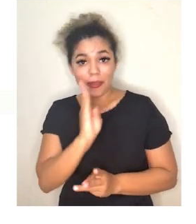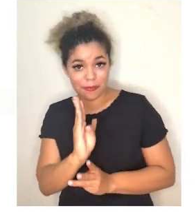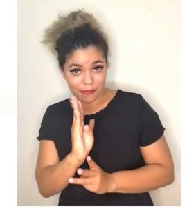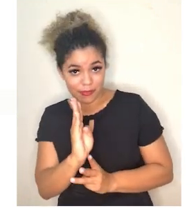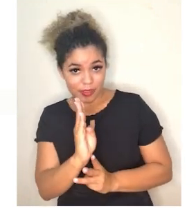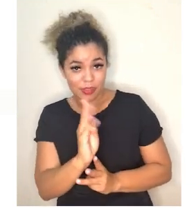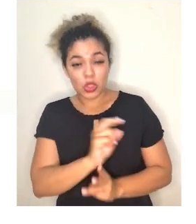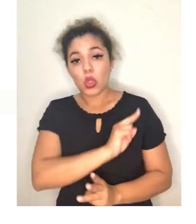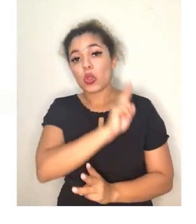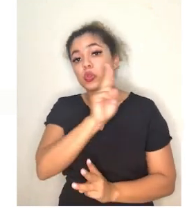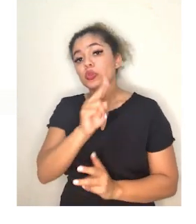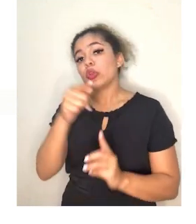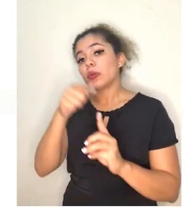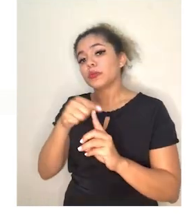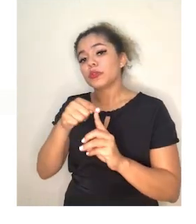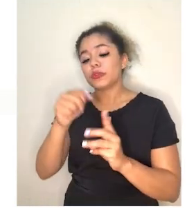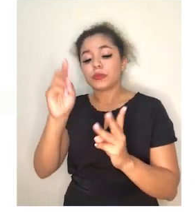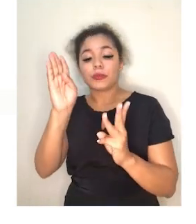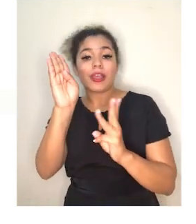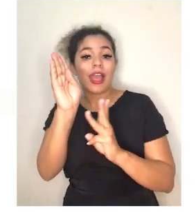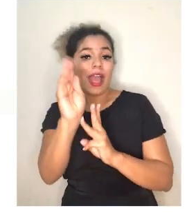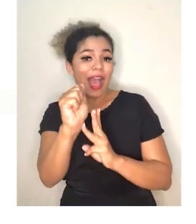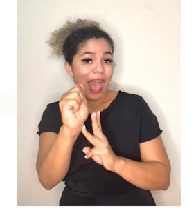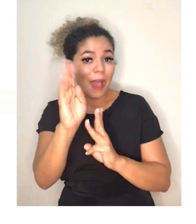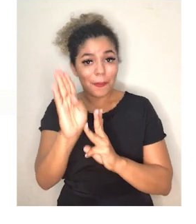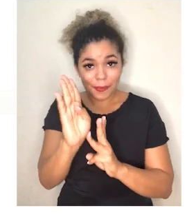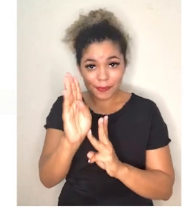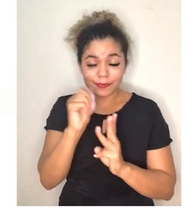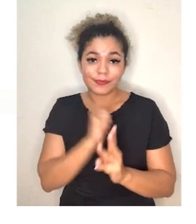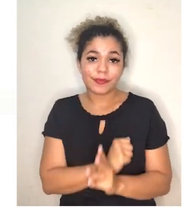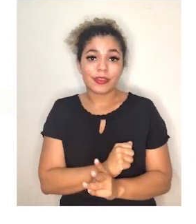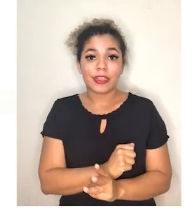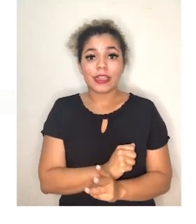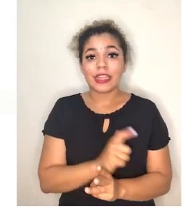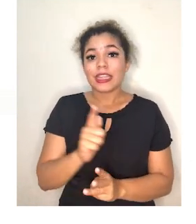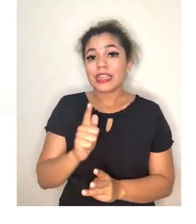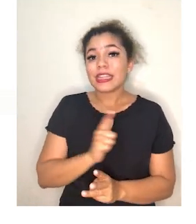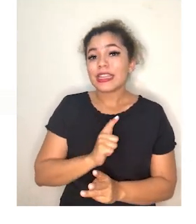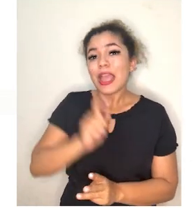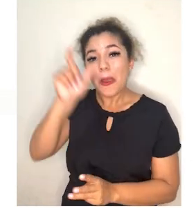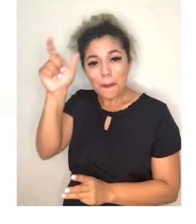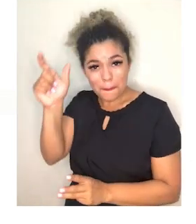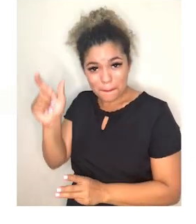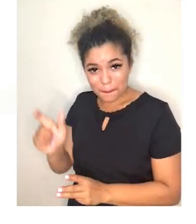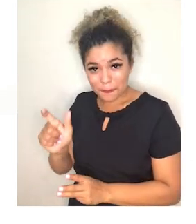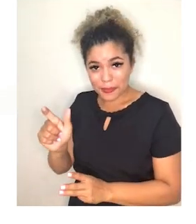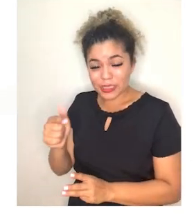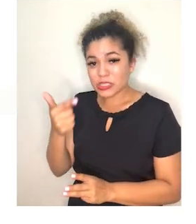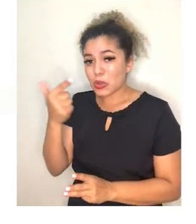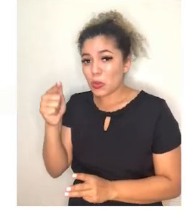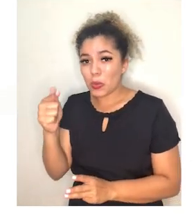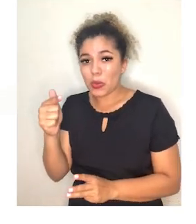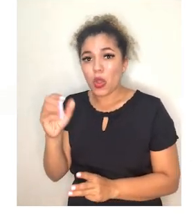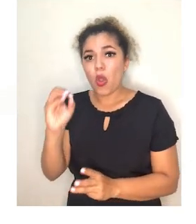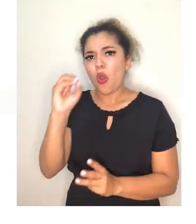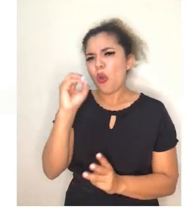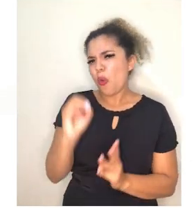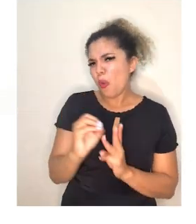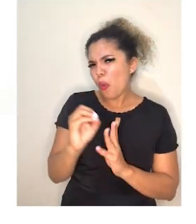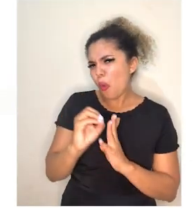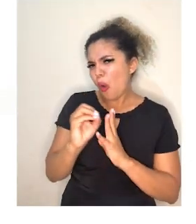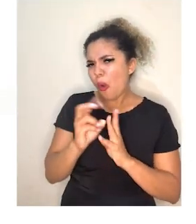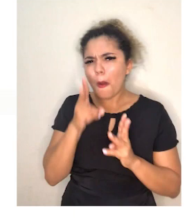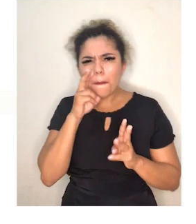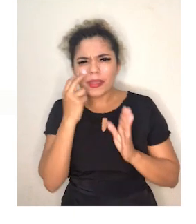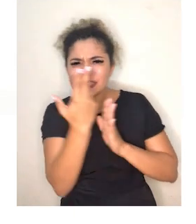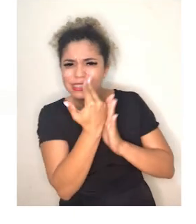a B. Esse tipo sanguíneo é classificado como tipo AB. E nós também temos o sangue tipo O. Observe a